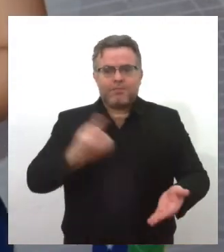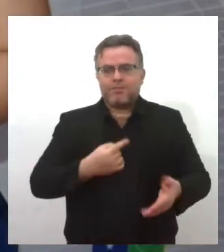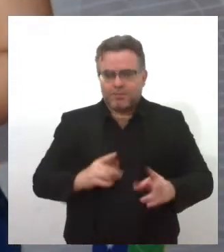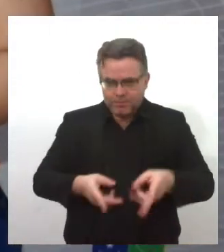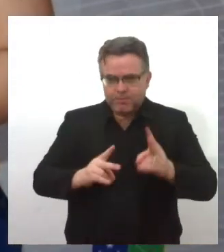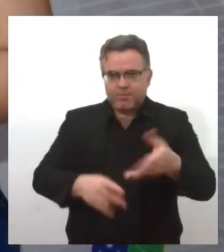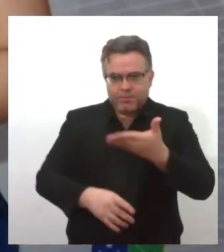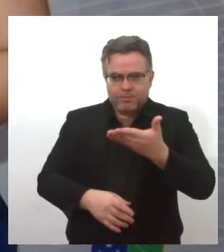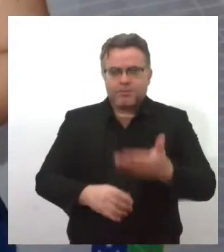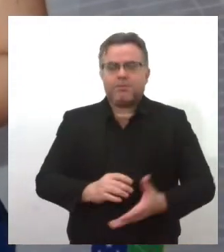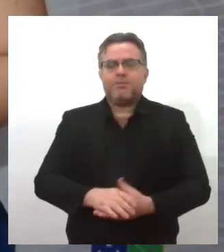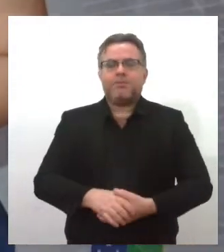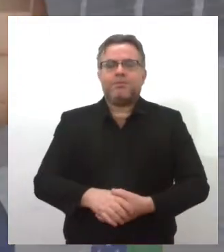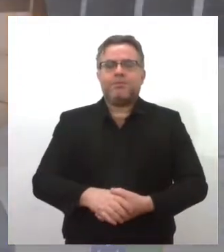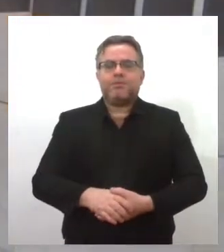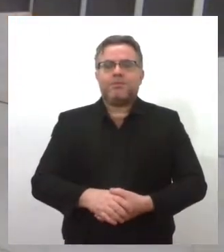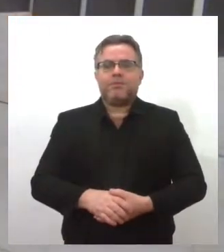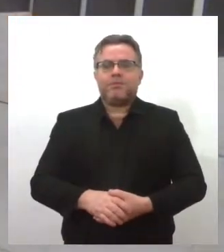direto do estúdio.